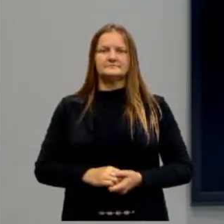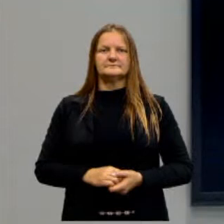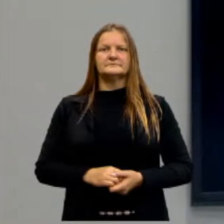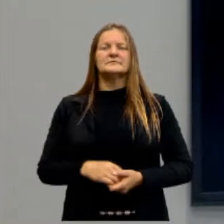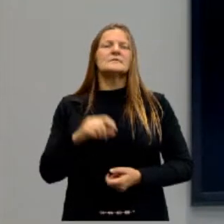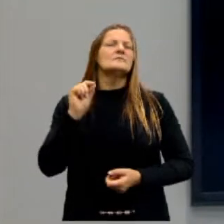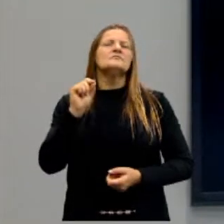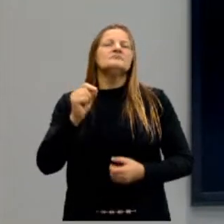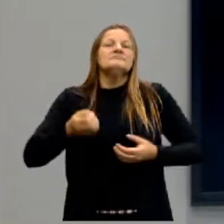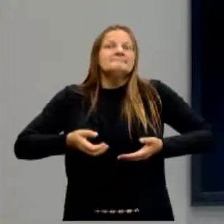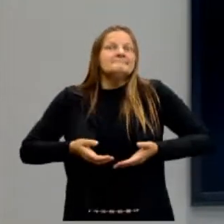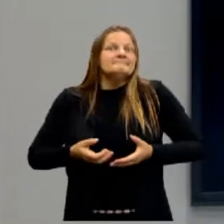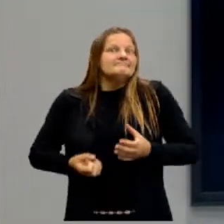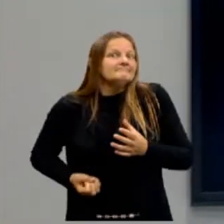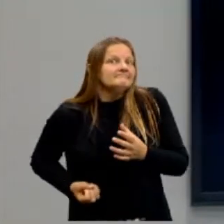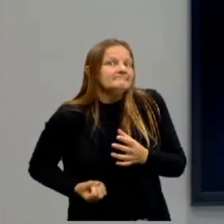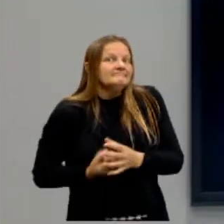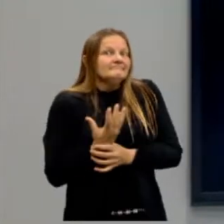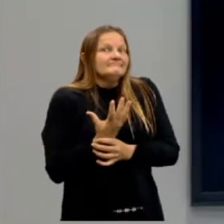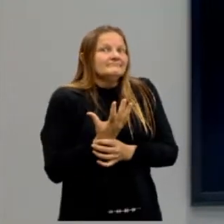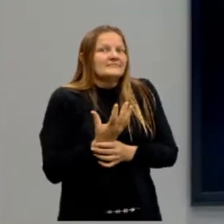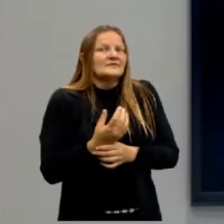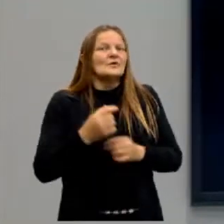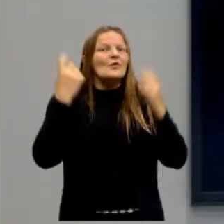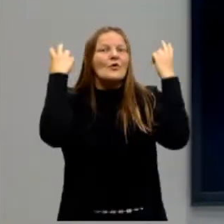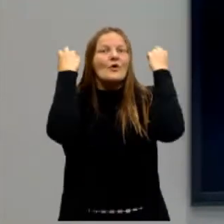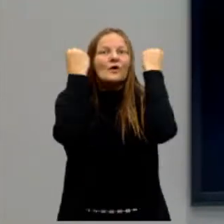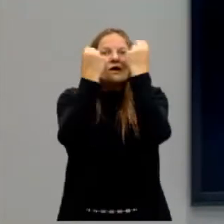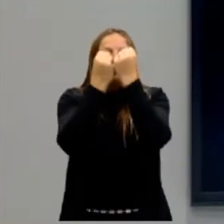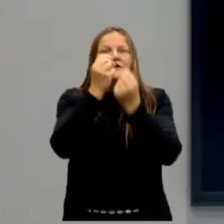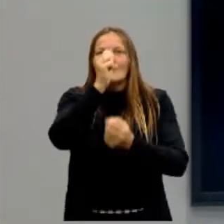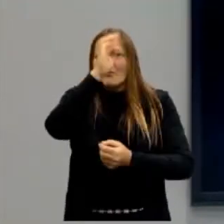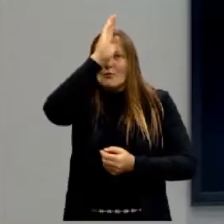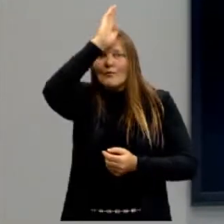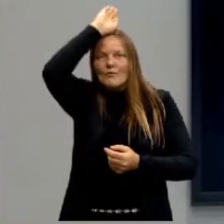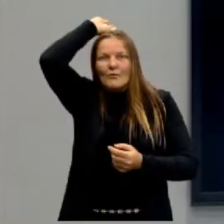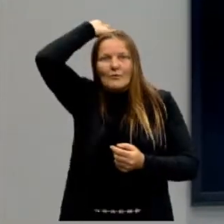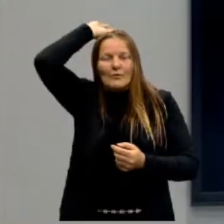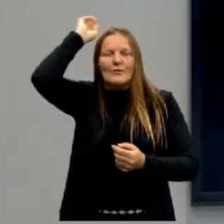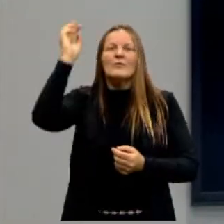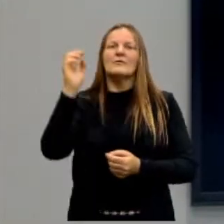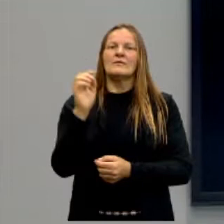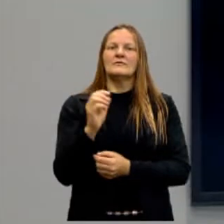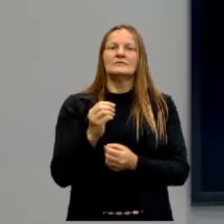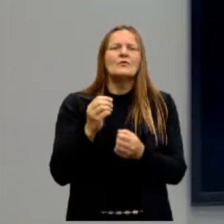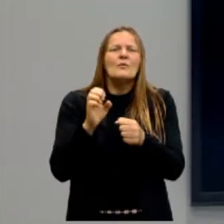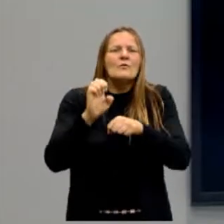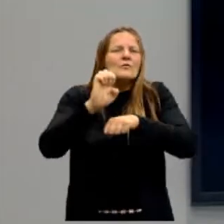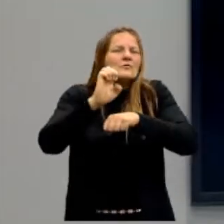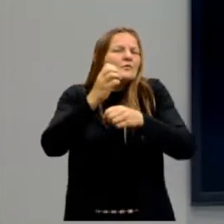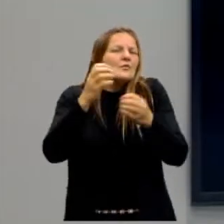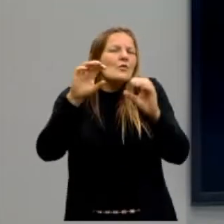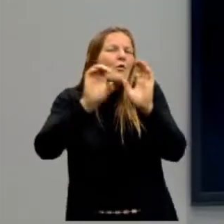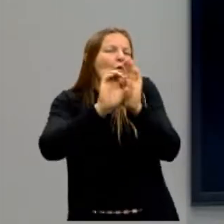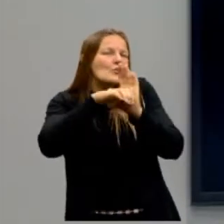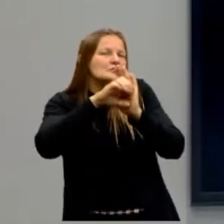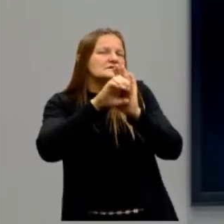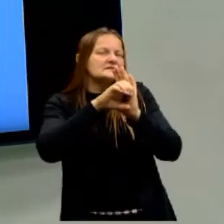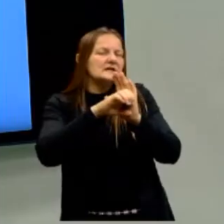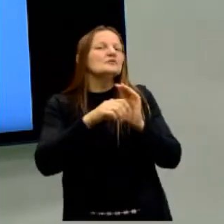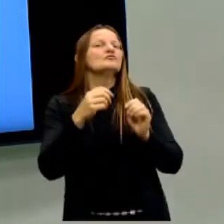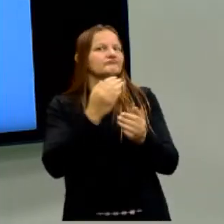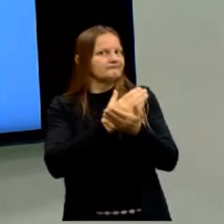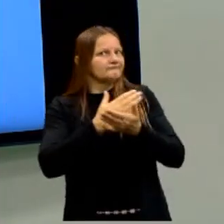A origem, ou seja, o greco-romano, nas noções de Estado e política, começou lá com os